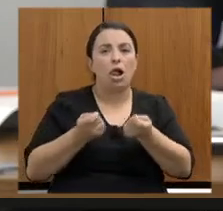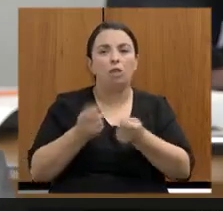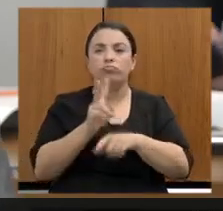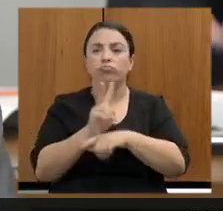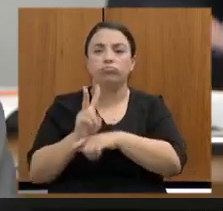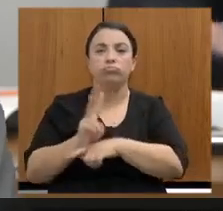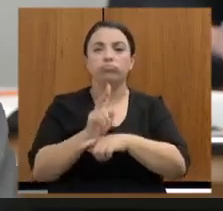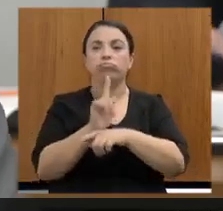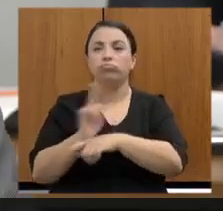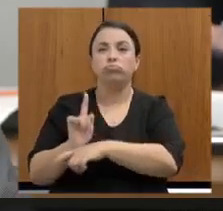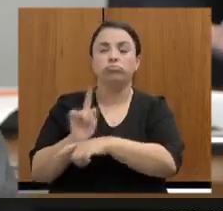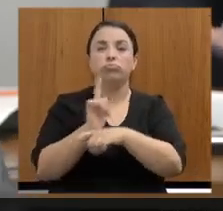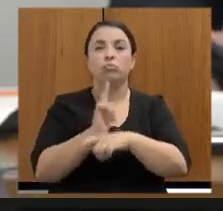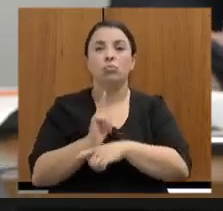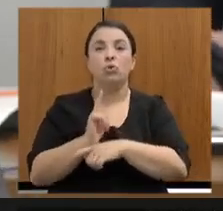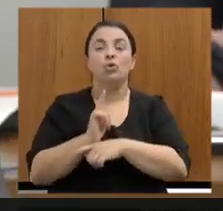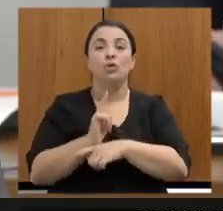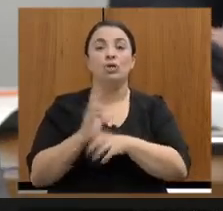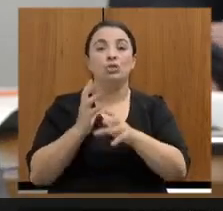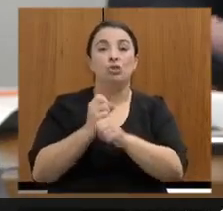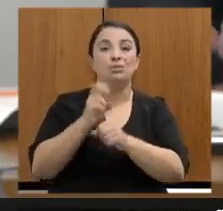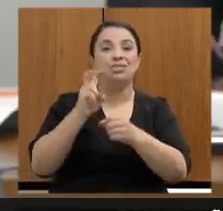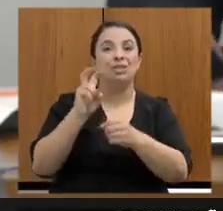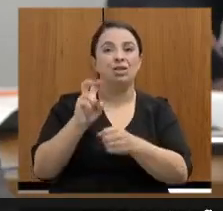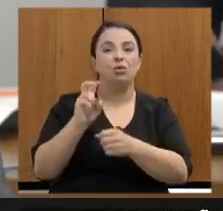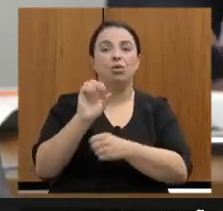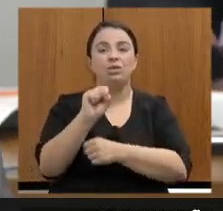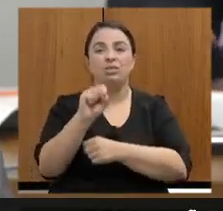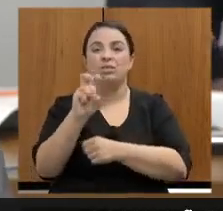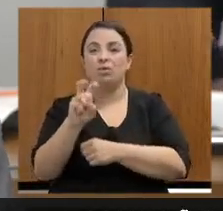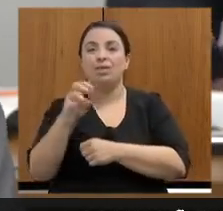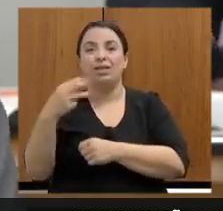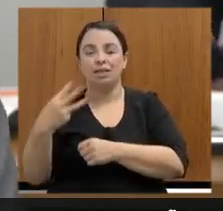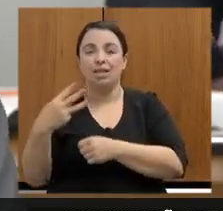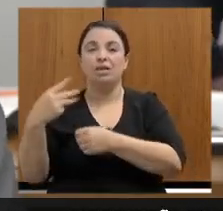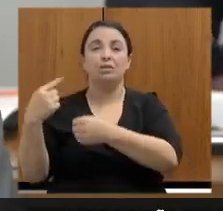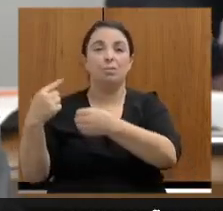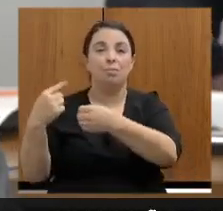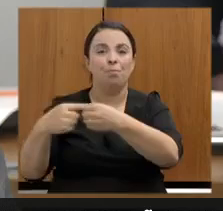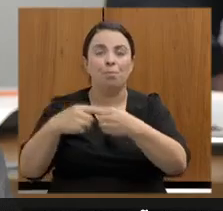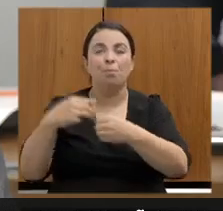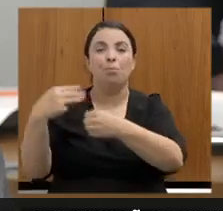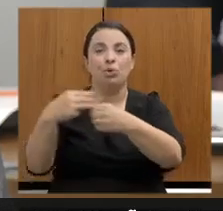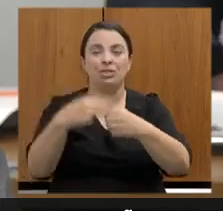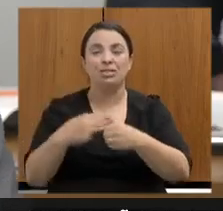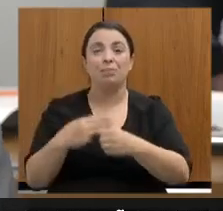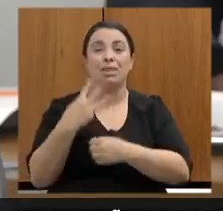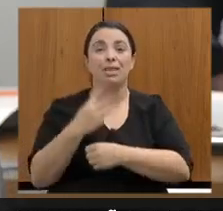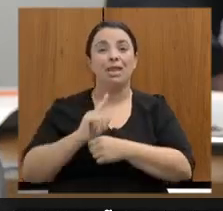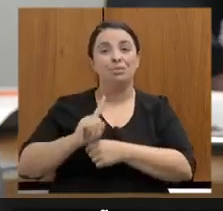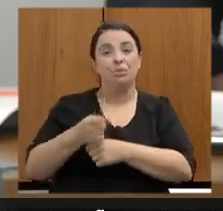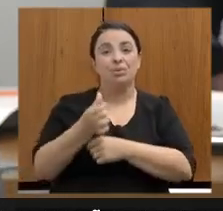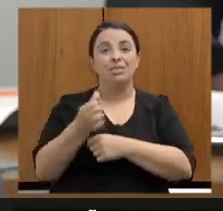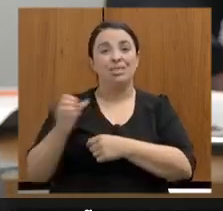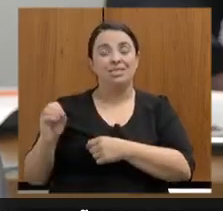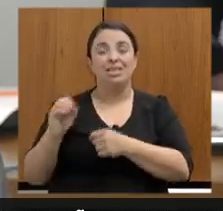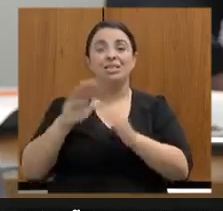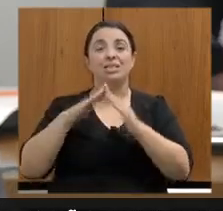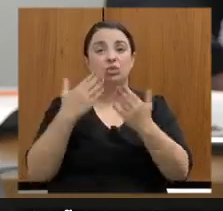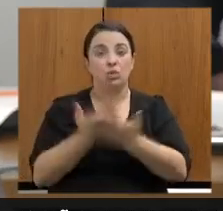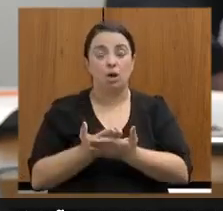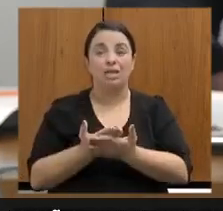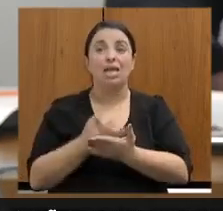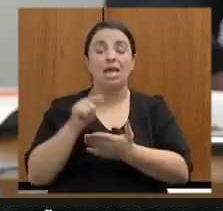municípios, 3.600 escolas, todo o esforço para que esse processo fosse o menos danoso